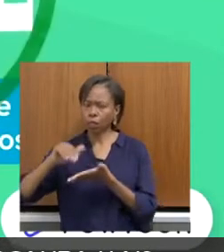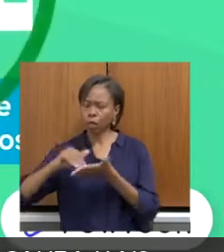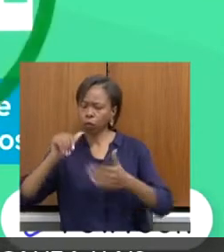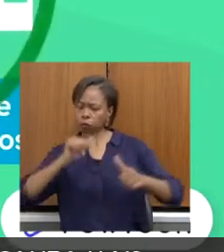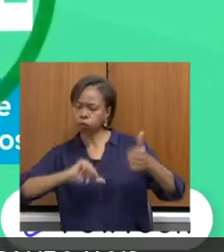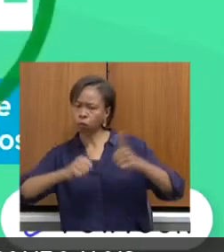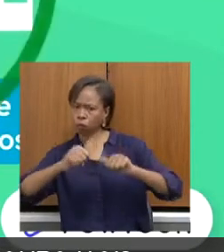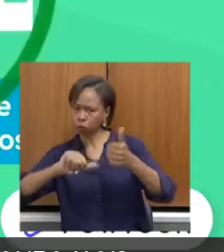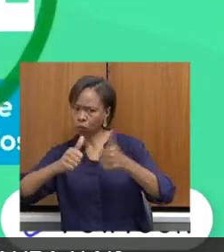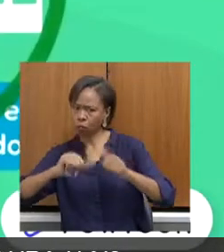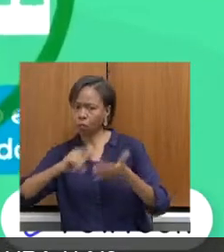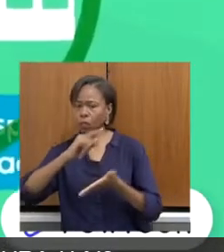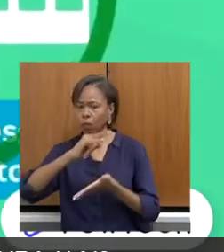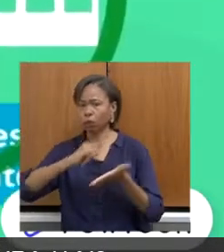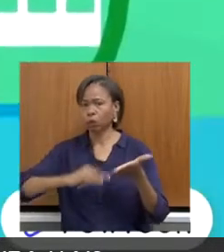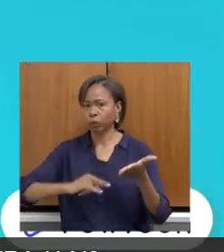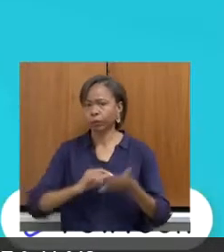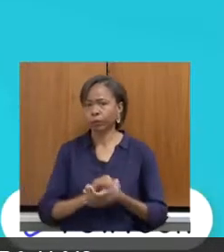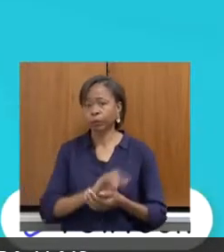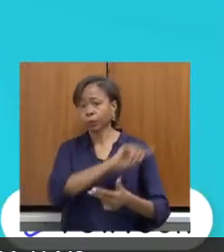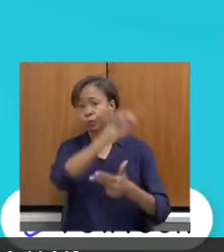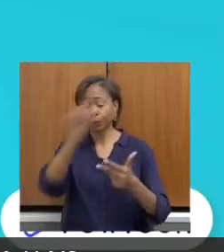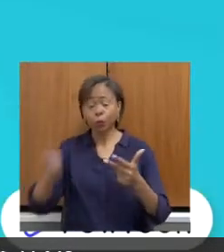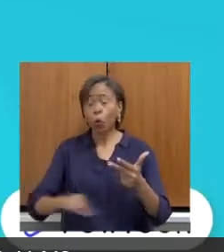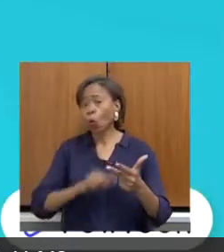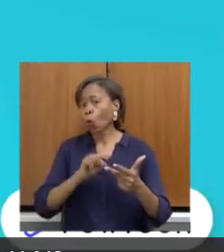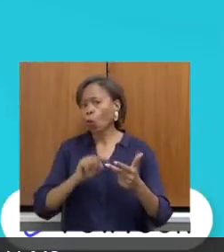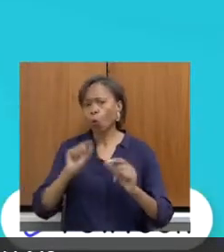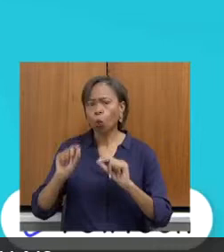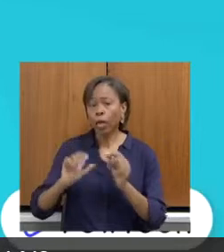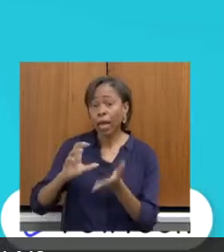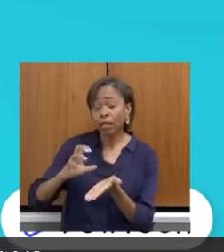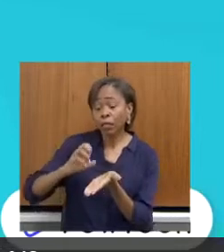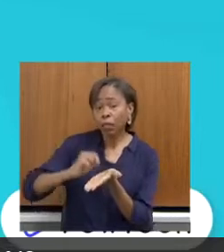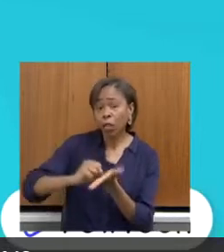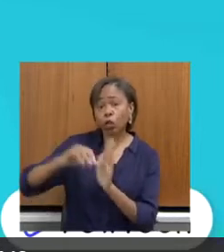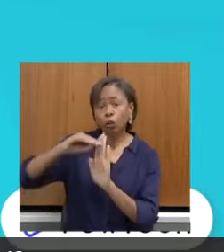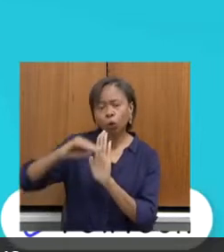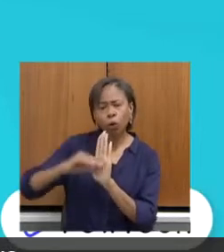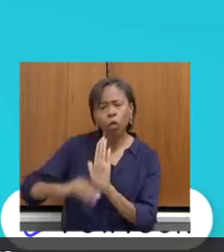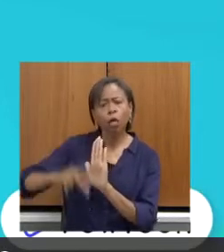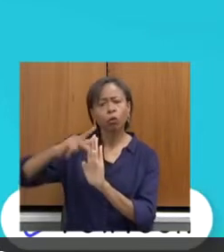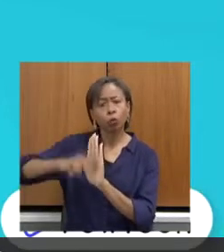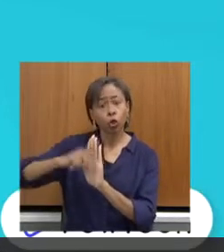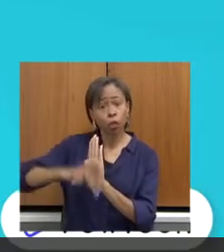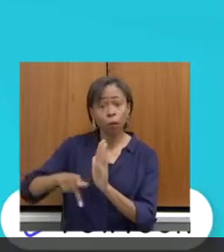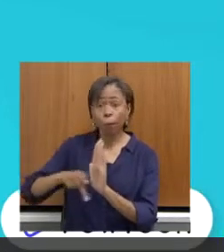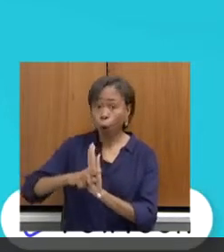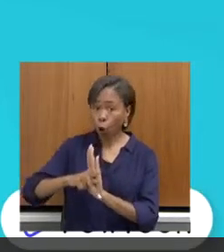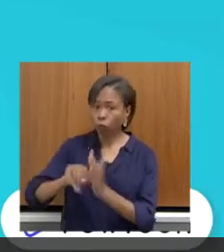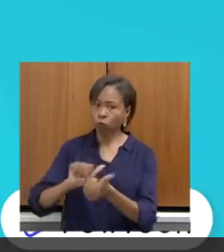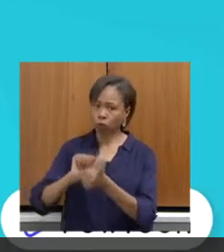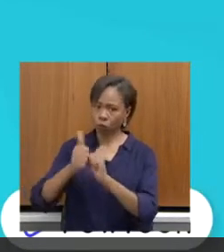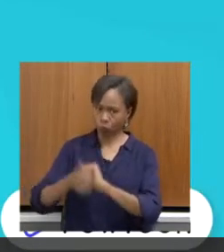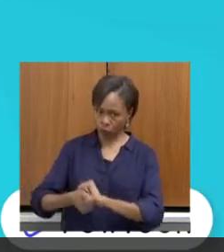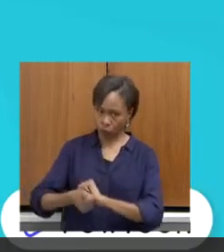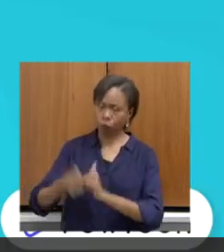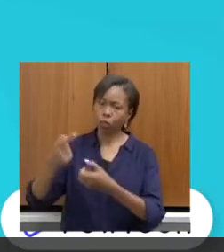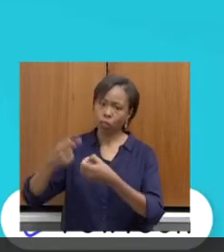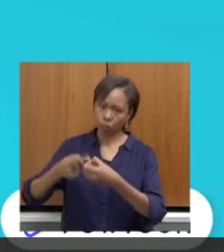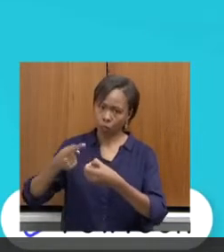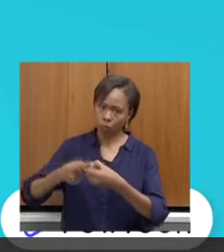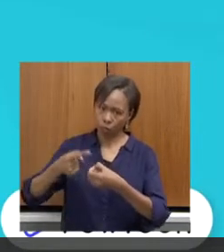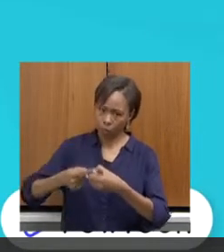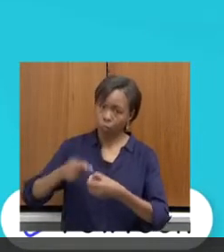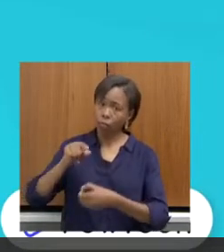habilitados. O próximo passo é o cadastro dos programas e projetos esportivos que a cidade participou ou que ocorreram no município.